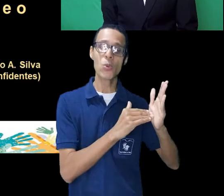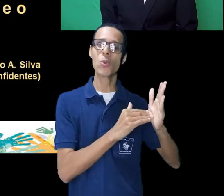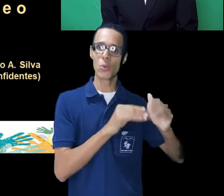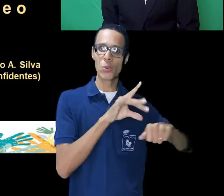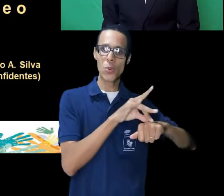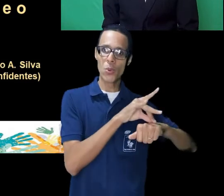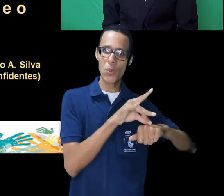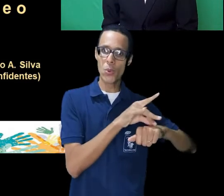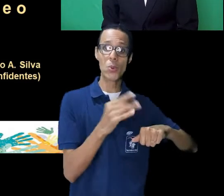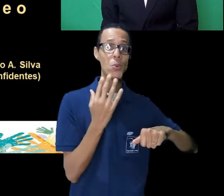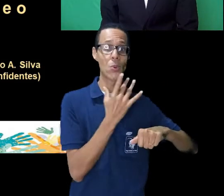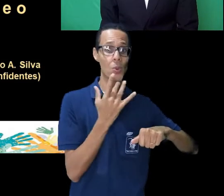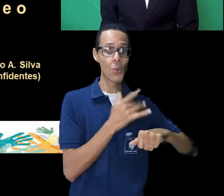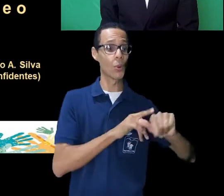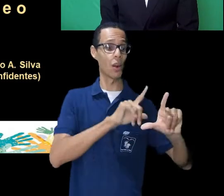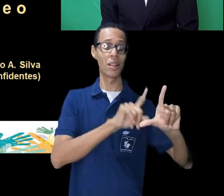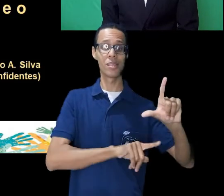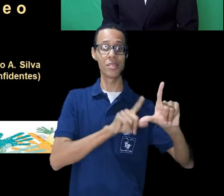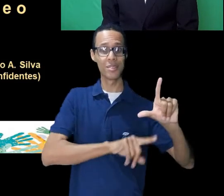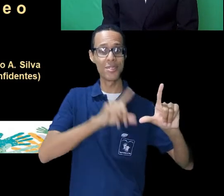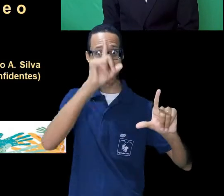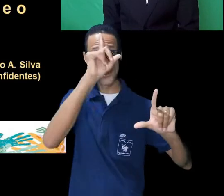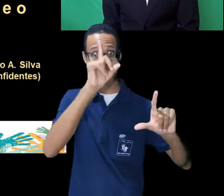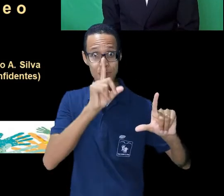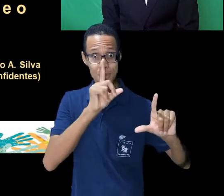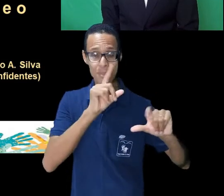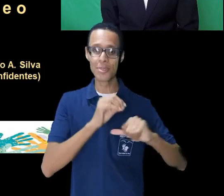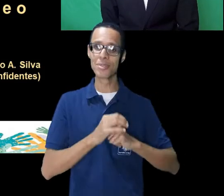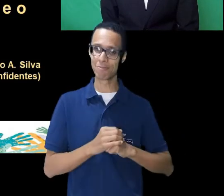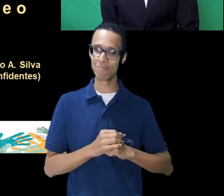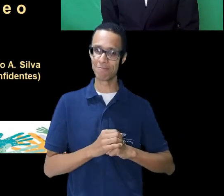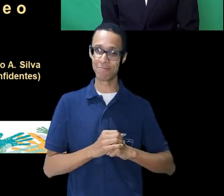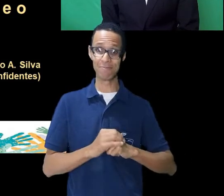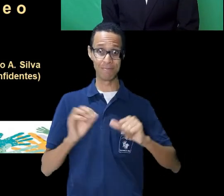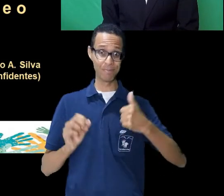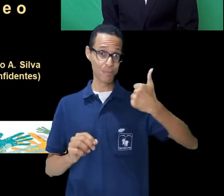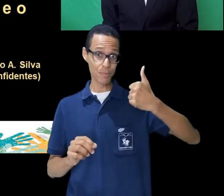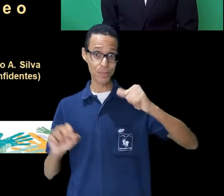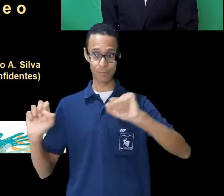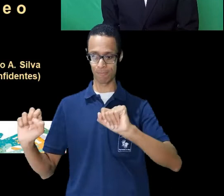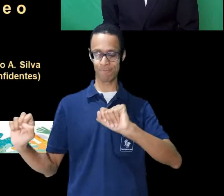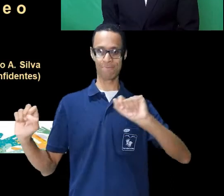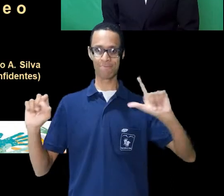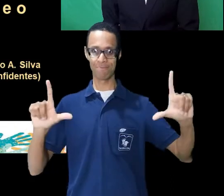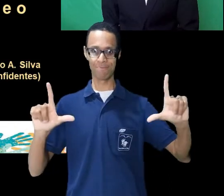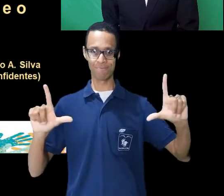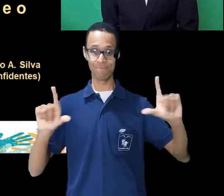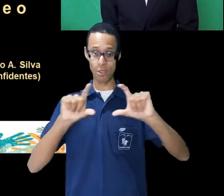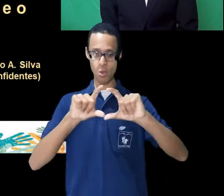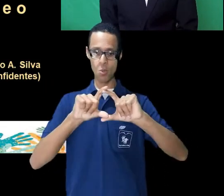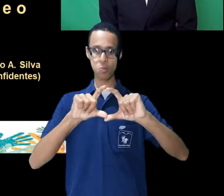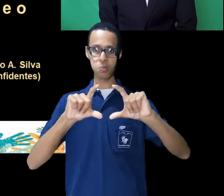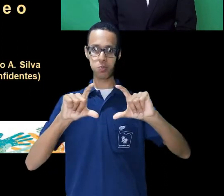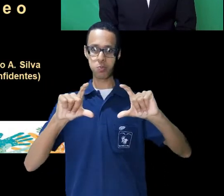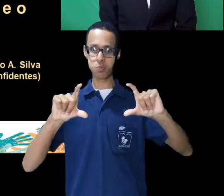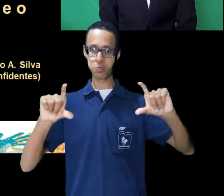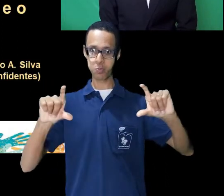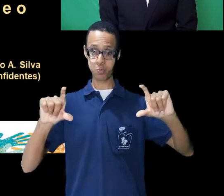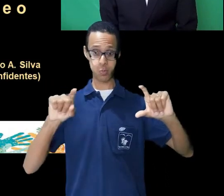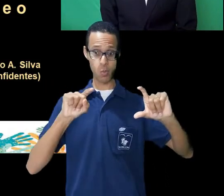Todos eles possuem fundo de cor preta e letras amarelas. No primeiro slide, o título está